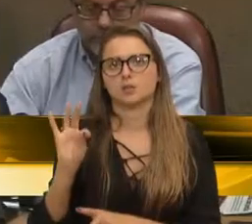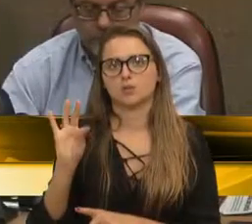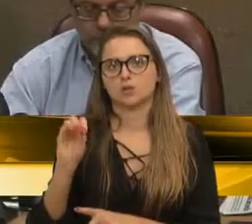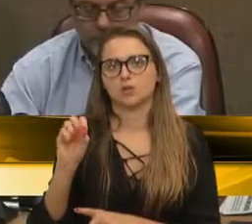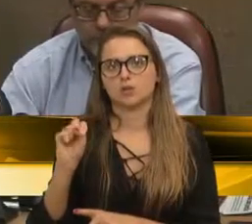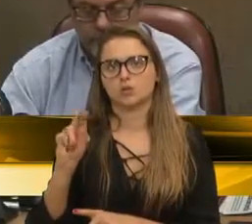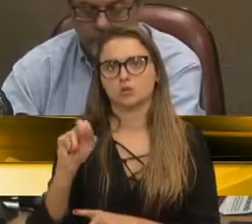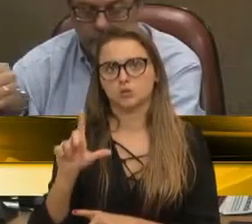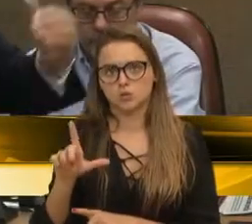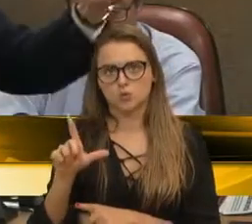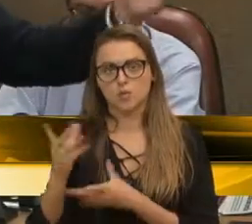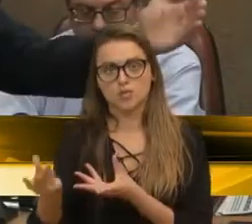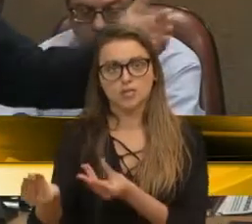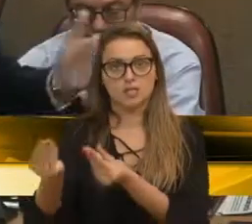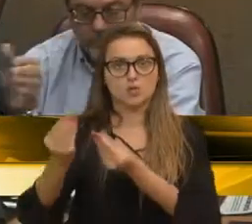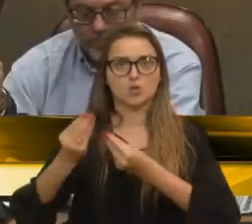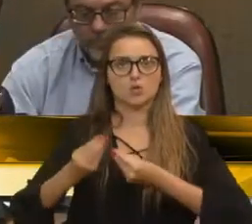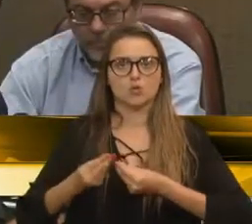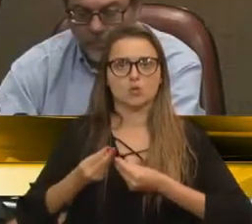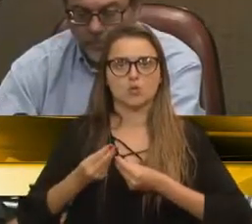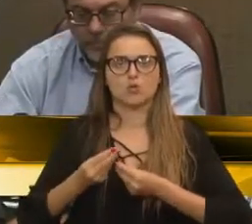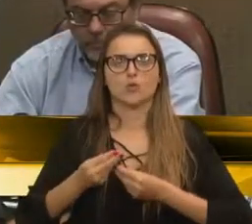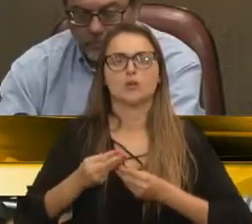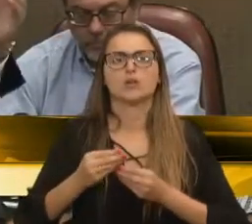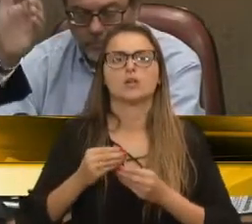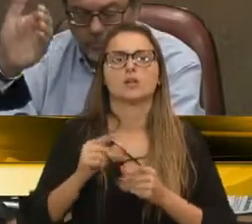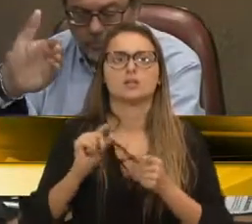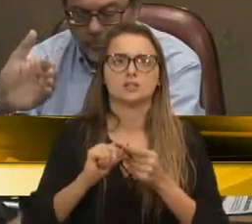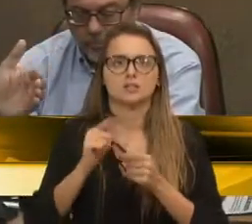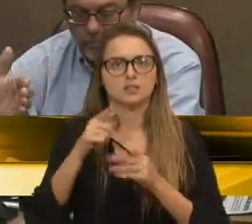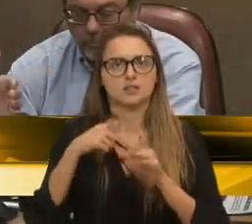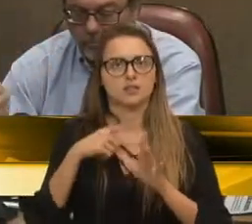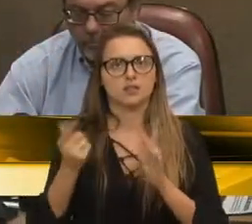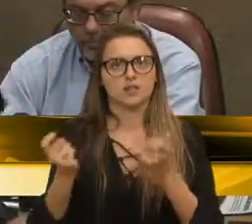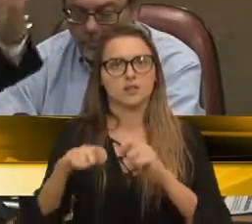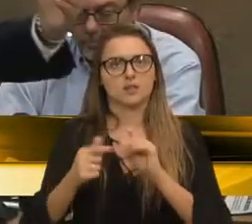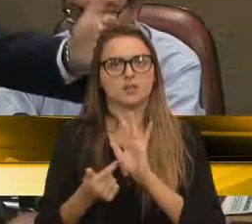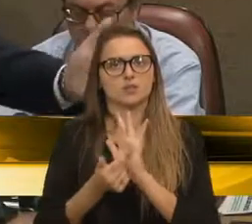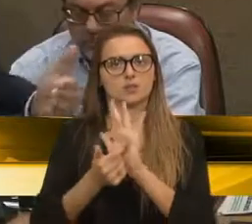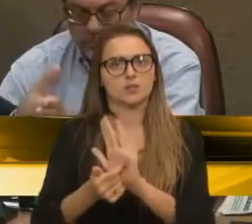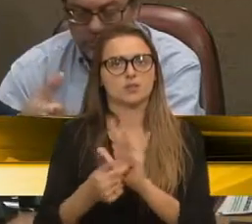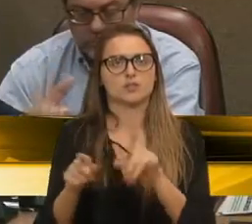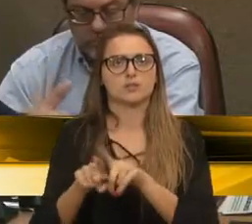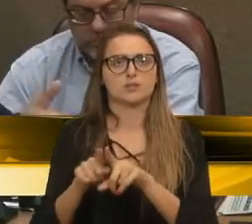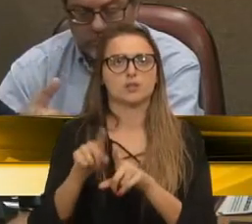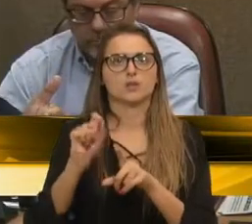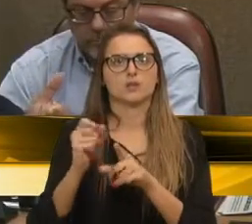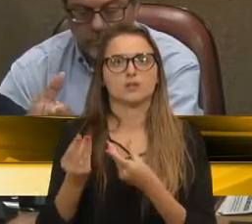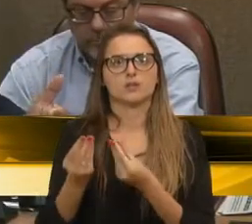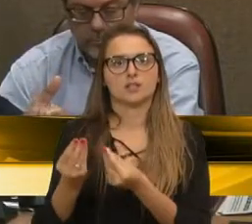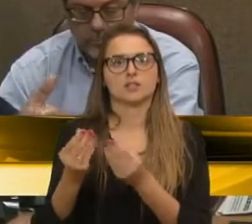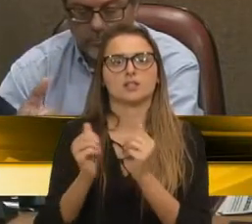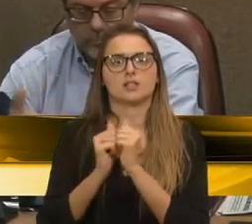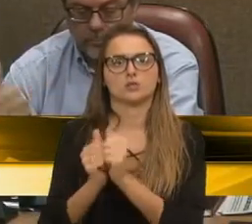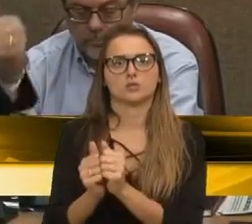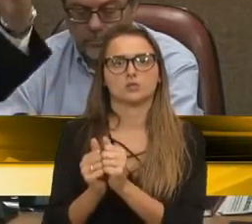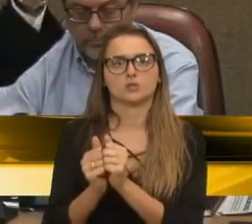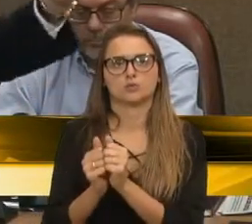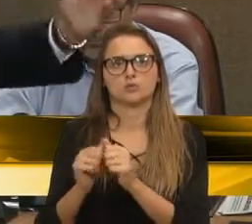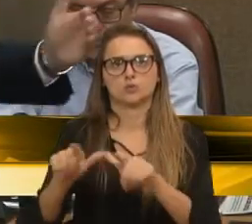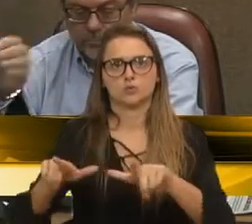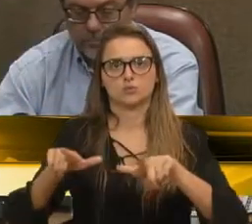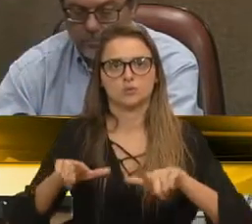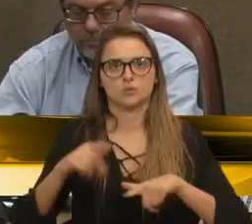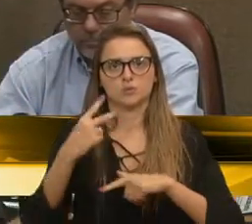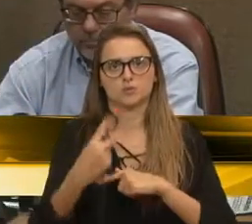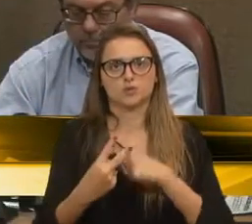esse material para a Câmara, nós tivemos condições de mostrar também aquilo que vai ser entregue, juntamente com o diploma, a cada